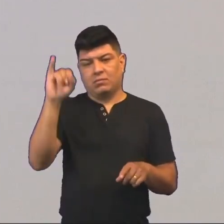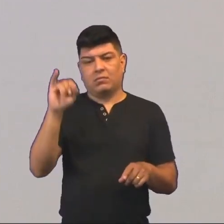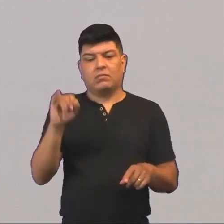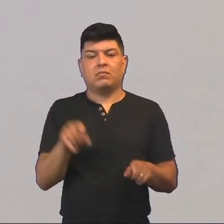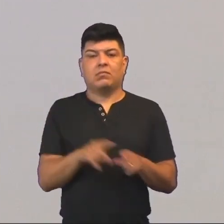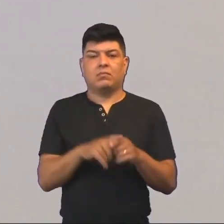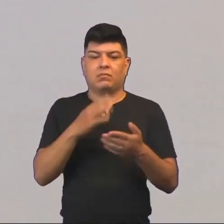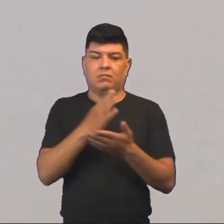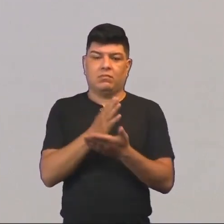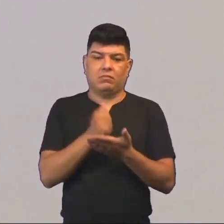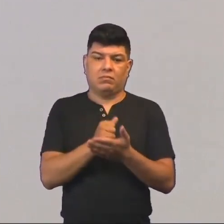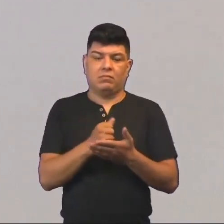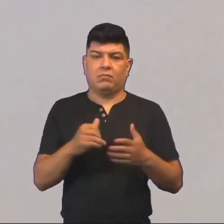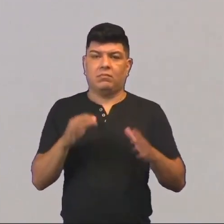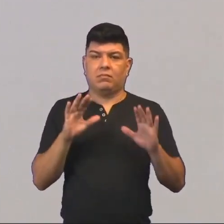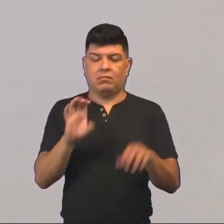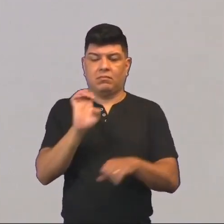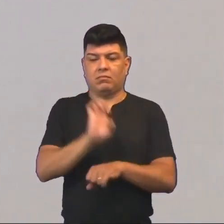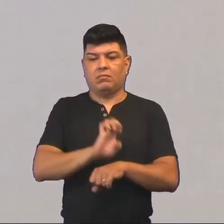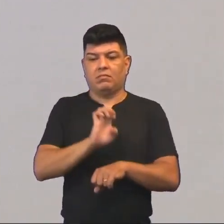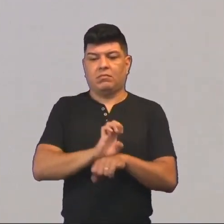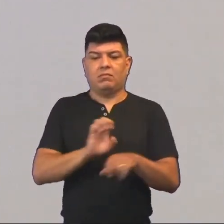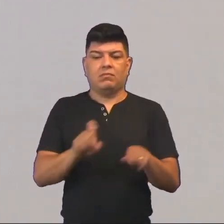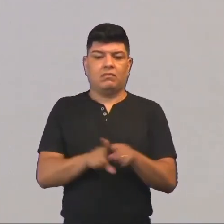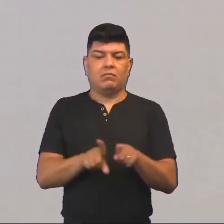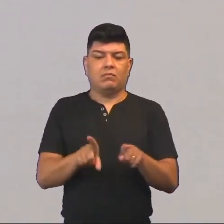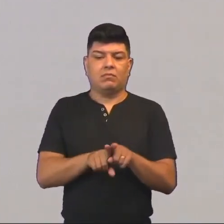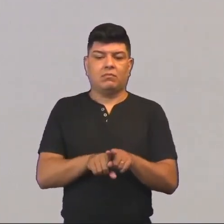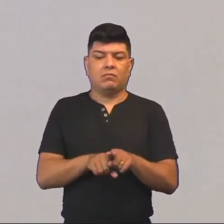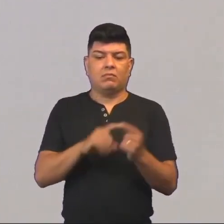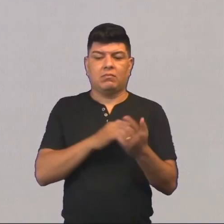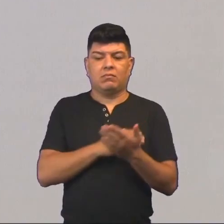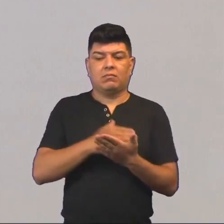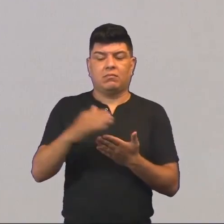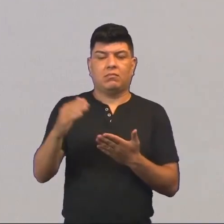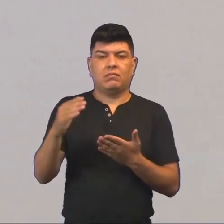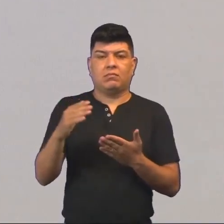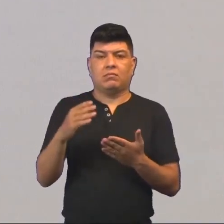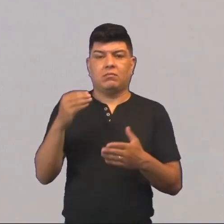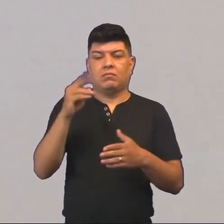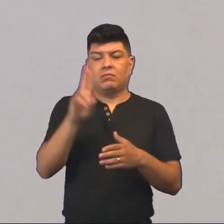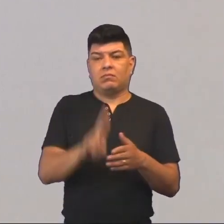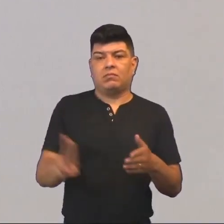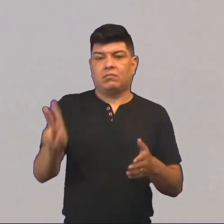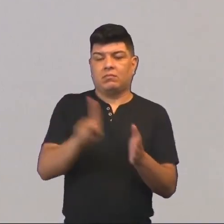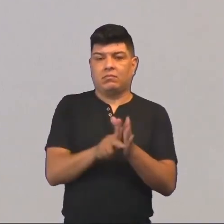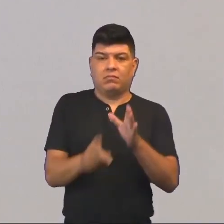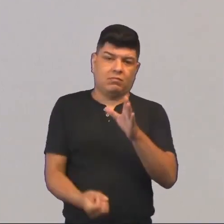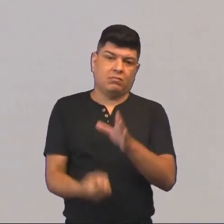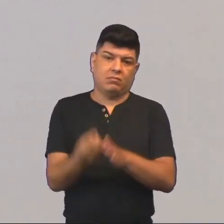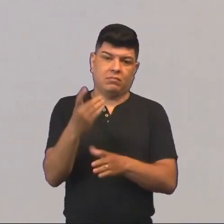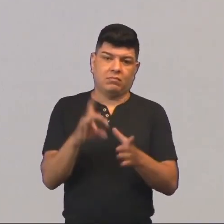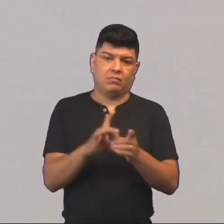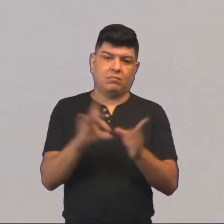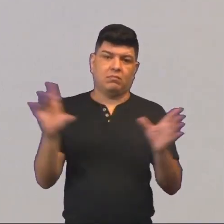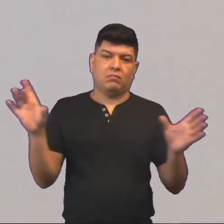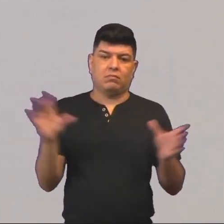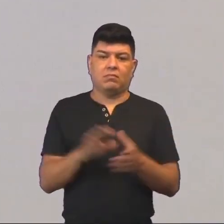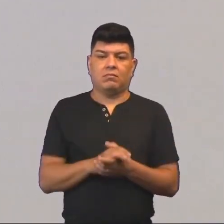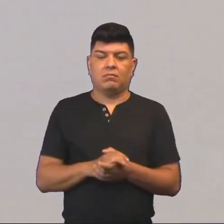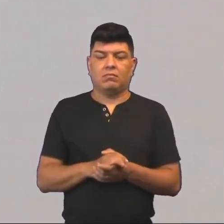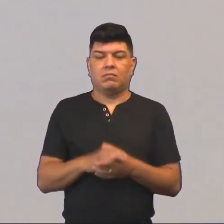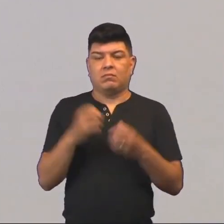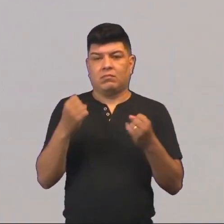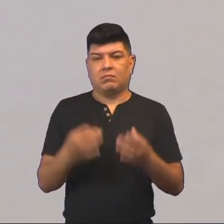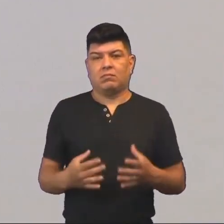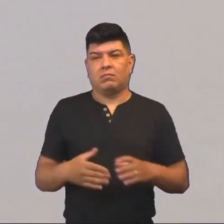Montesquieu de dividir esse Estado e aí começam a ser plantadas a própria origem da democracia. Quando